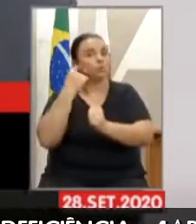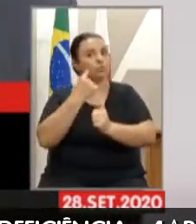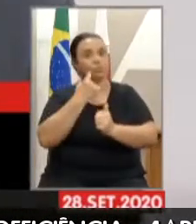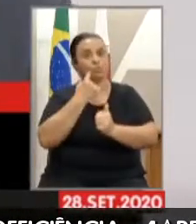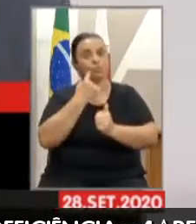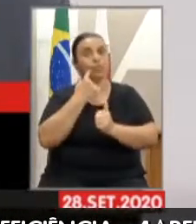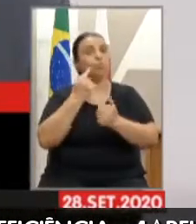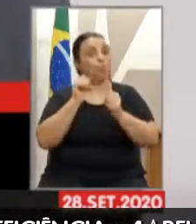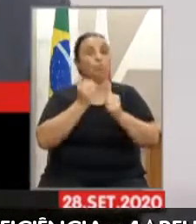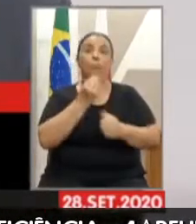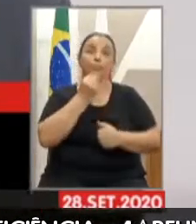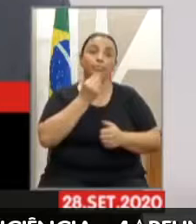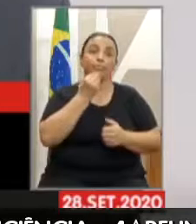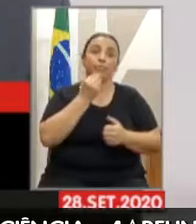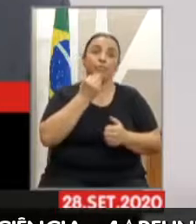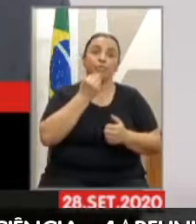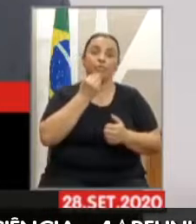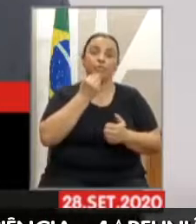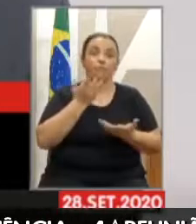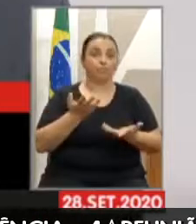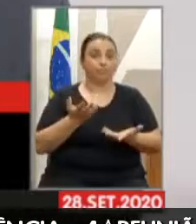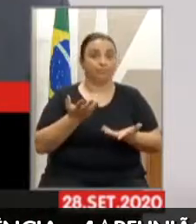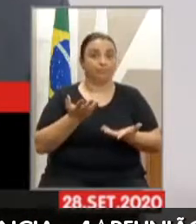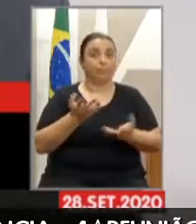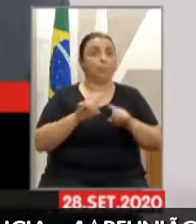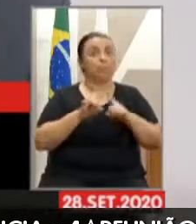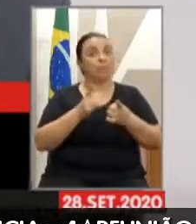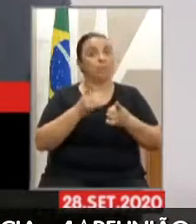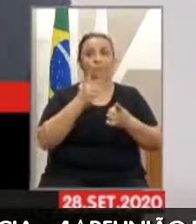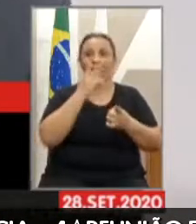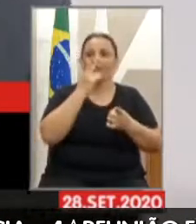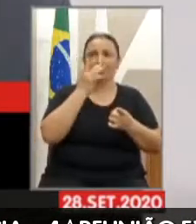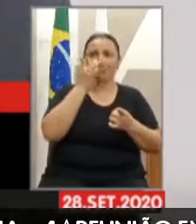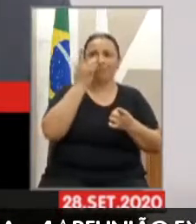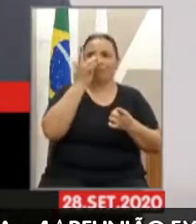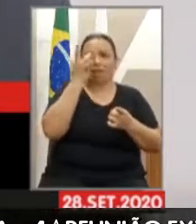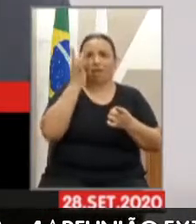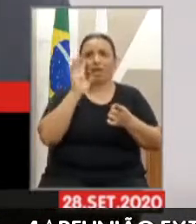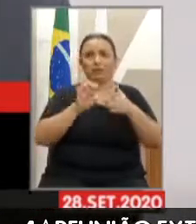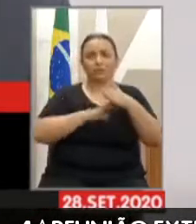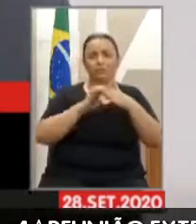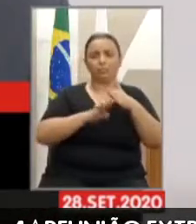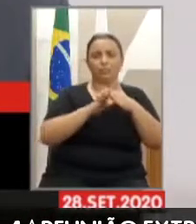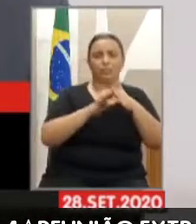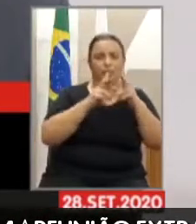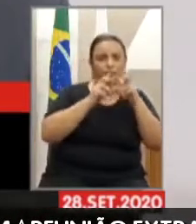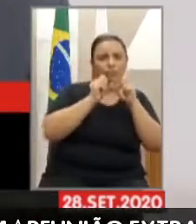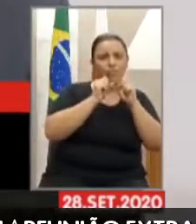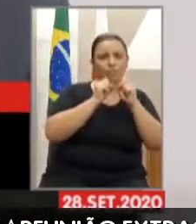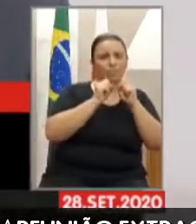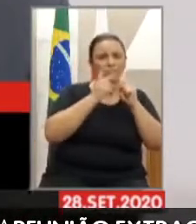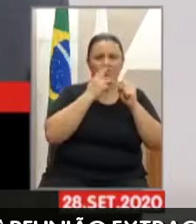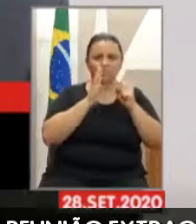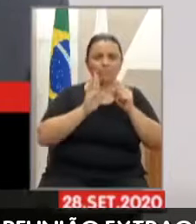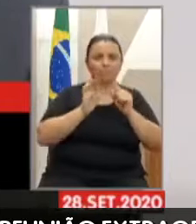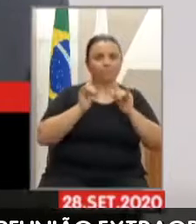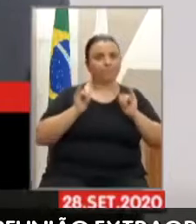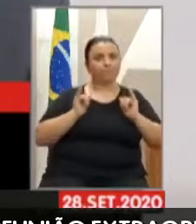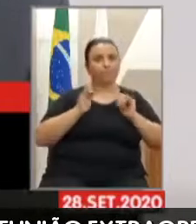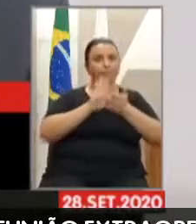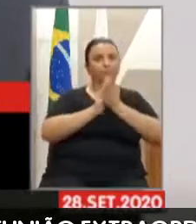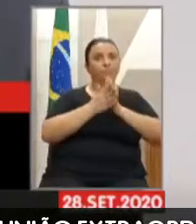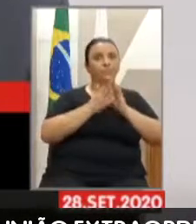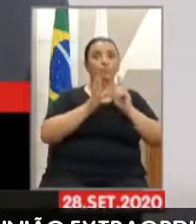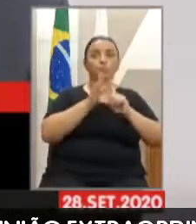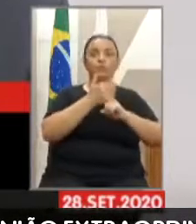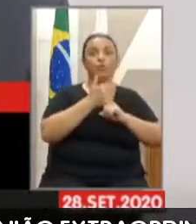que acontece? Cada um se esconde, e a sociedade se via organizada, ela tem que entender que ela tem